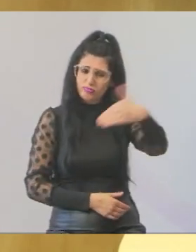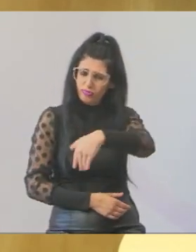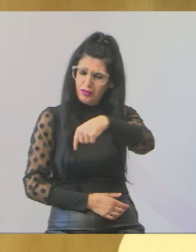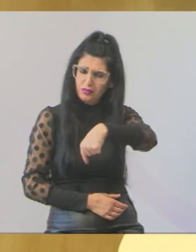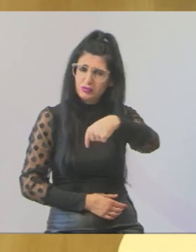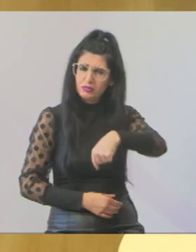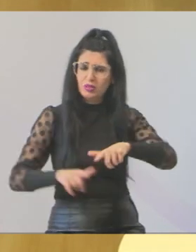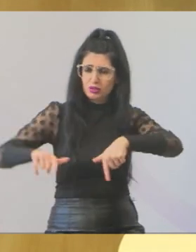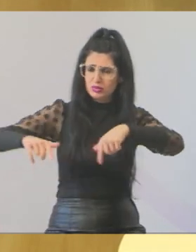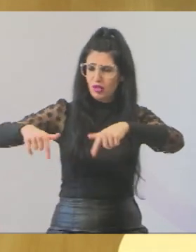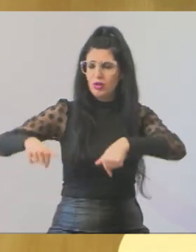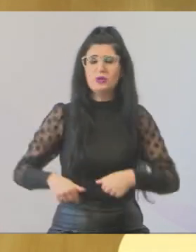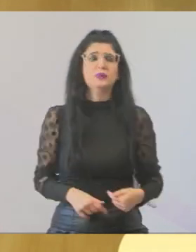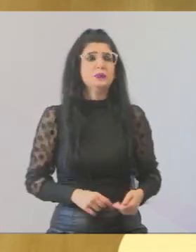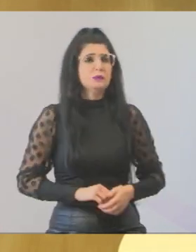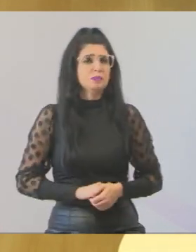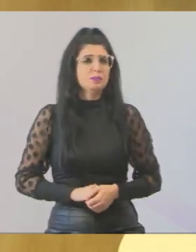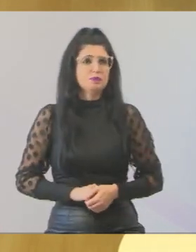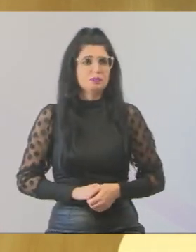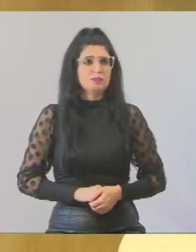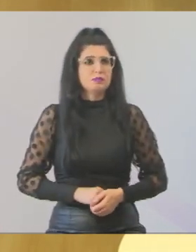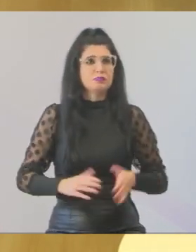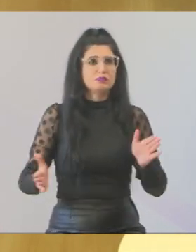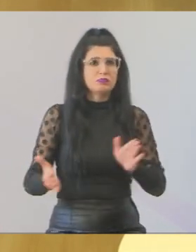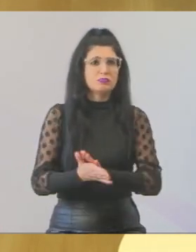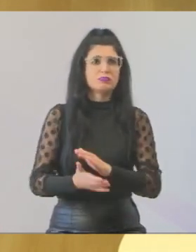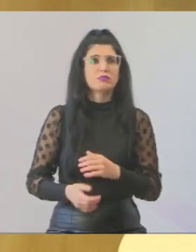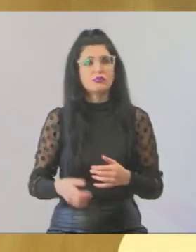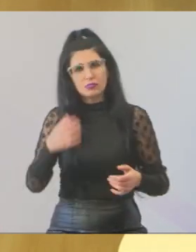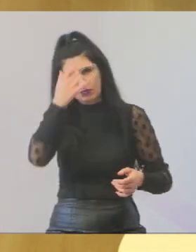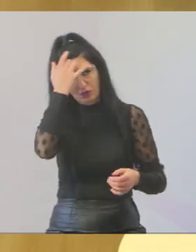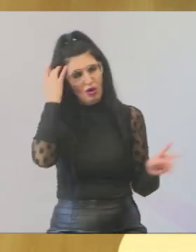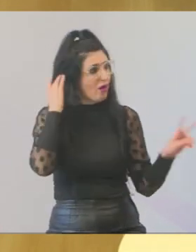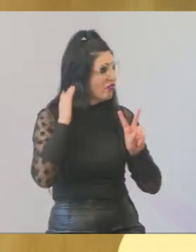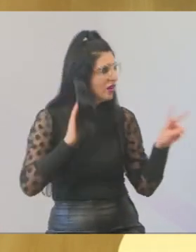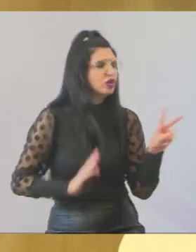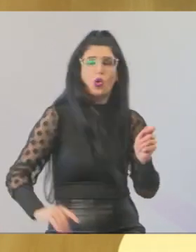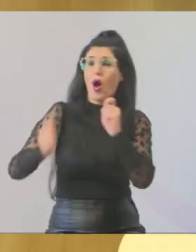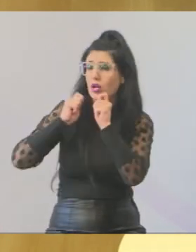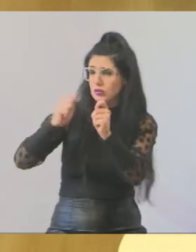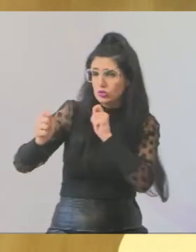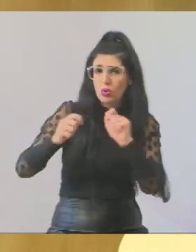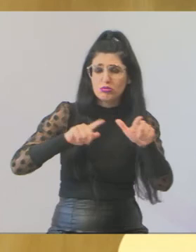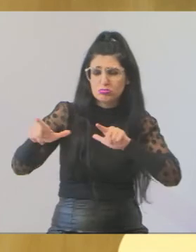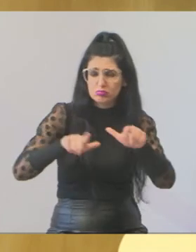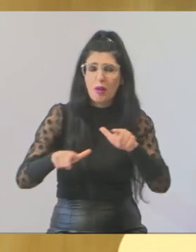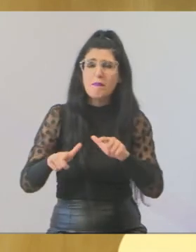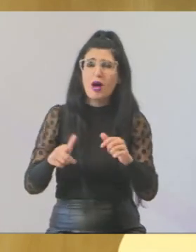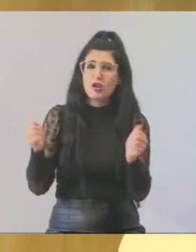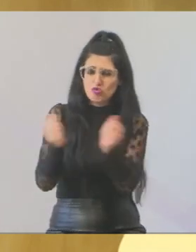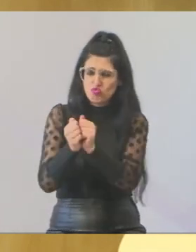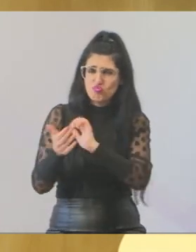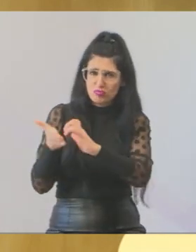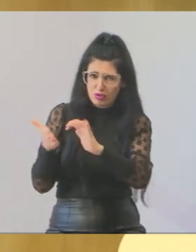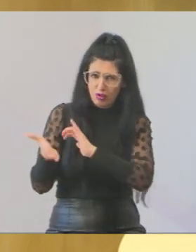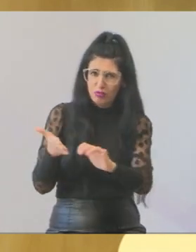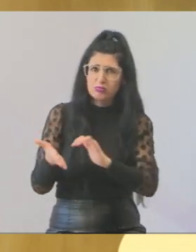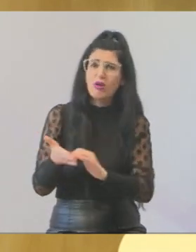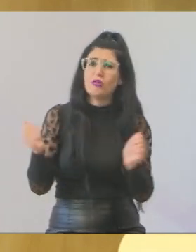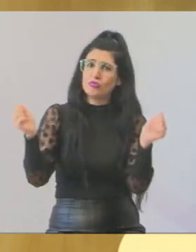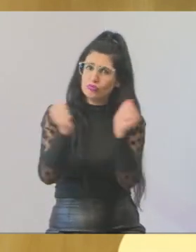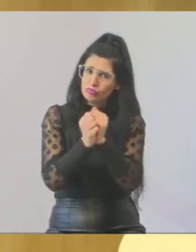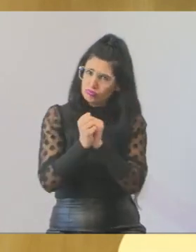que eu tenho certeza que vocês vão ser bem atendidos pelos vereadores, assessores, e estamos na luta aí, porque